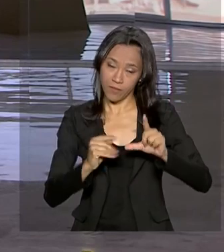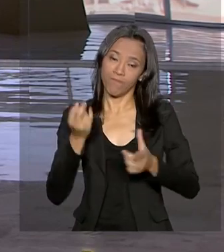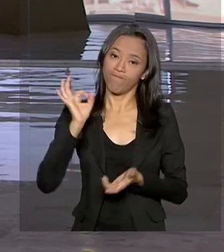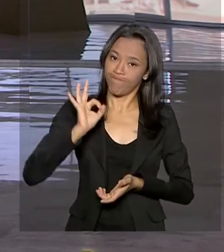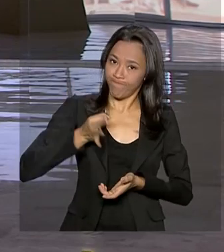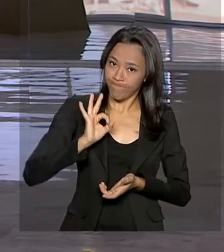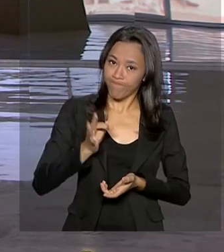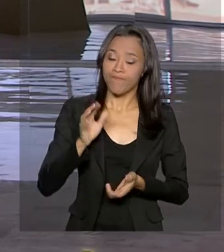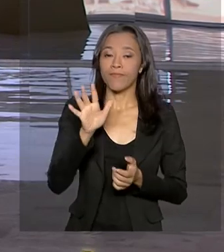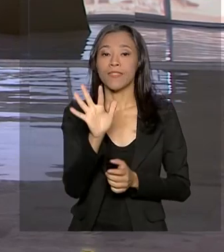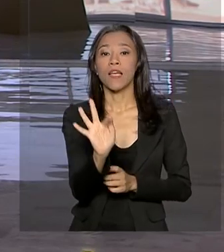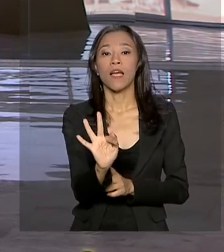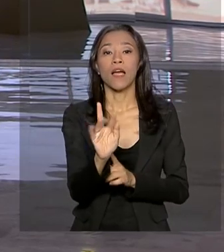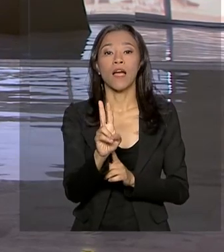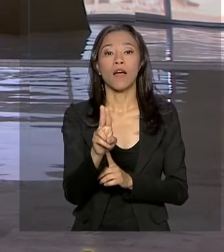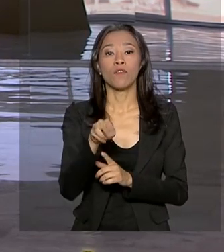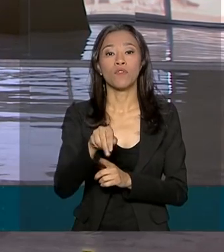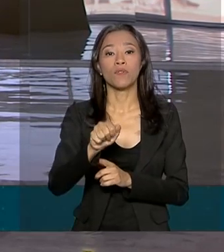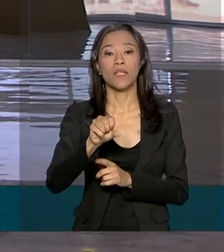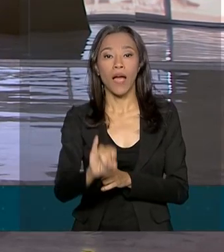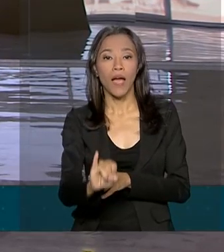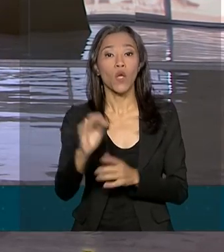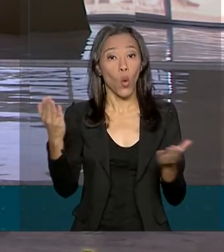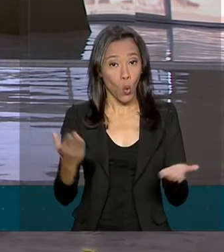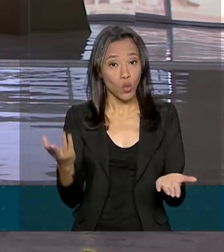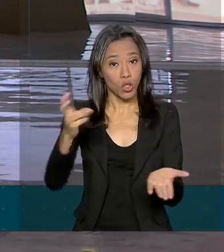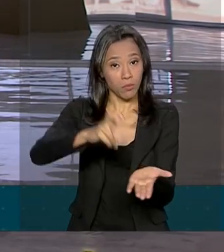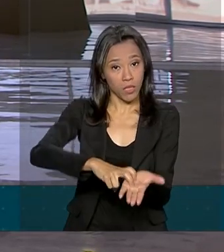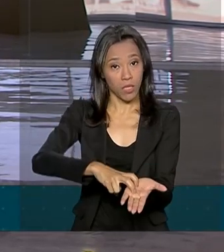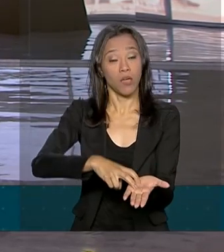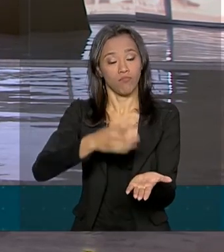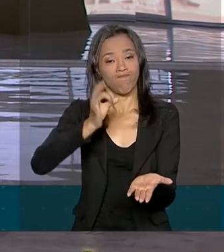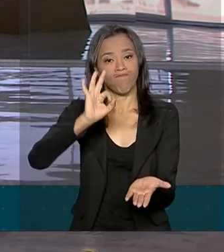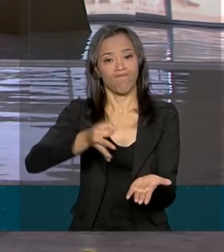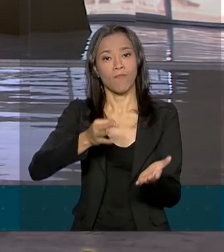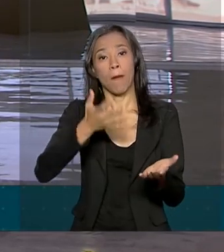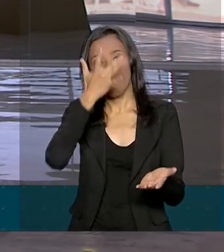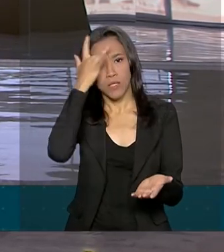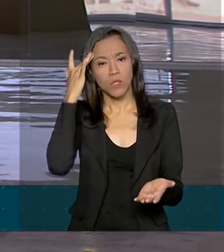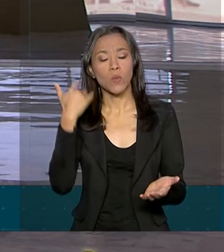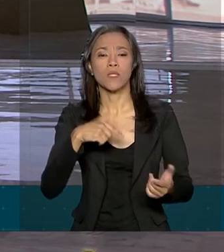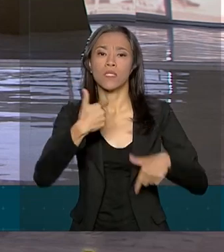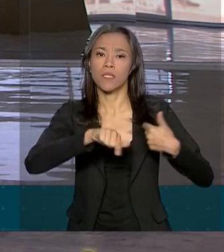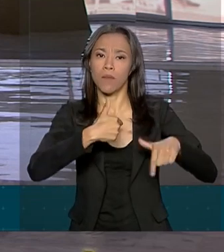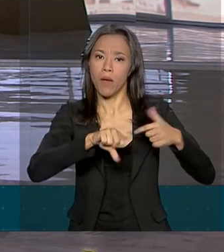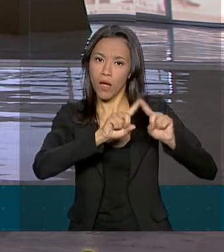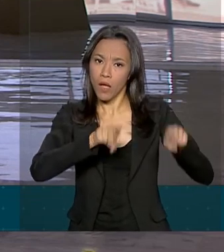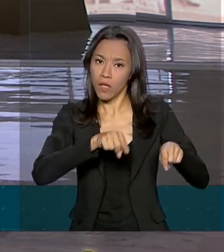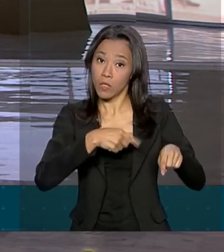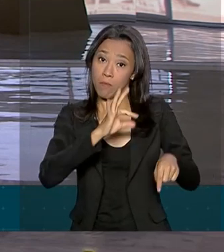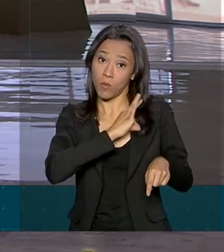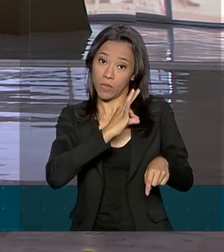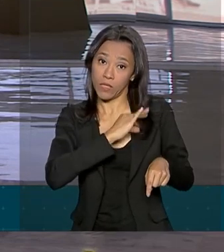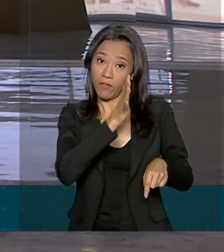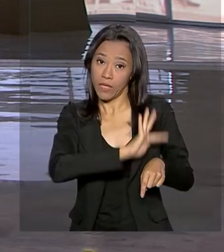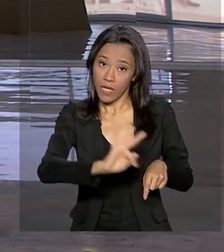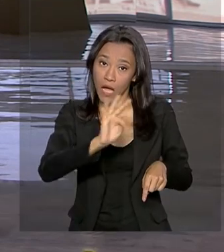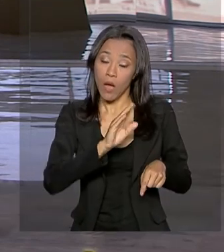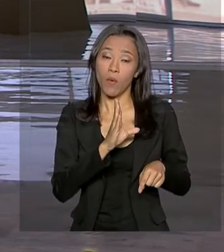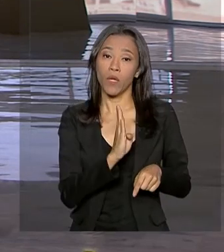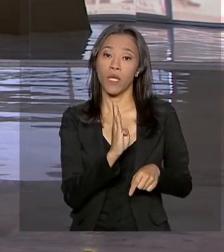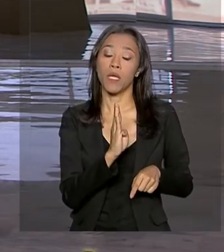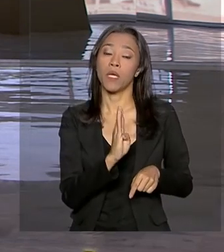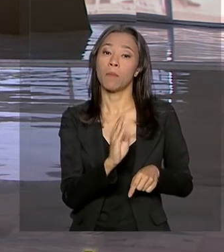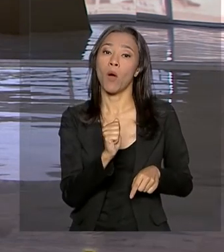mesmo, a FUNAI confirmou hoje de manhã a chegada de servidores da Fundação, da Polícia Federal e do BOP na aldeia